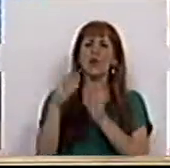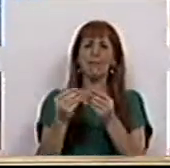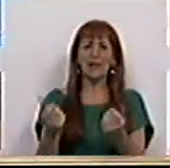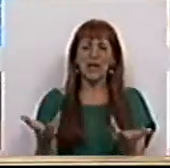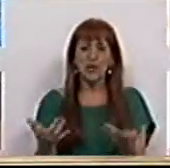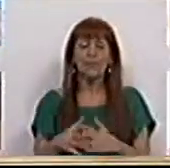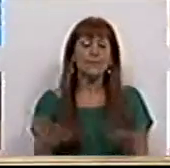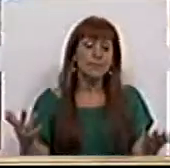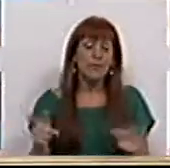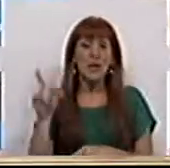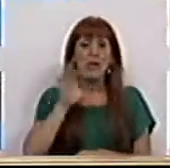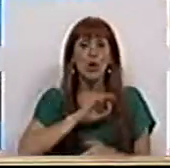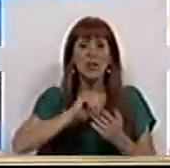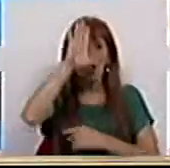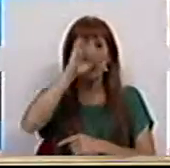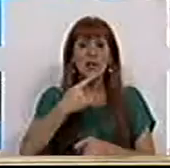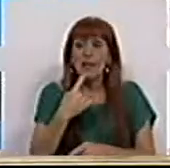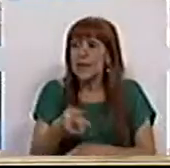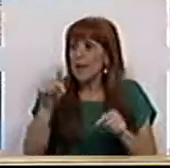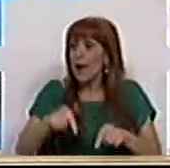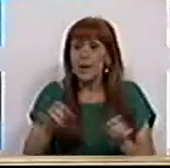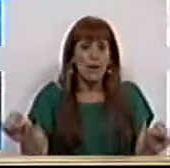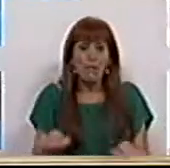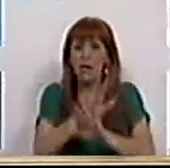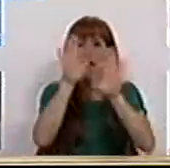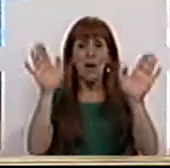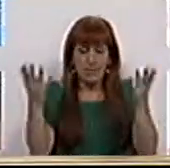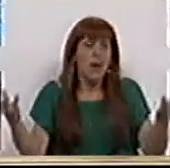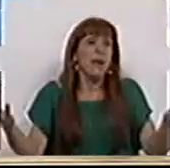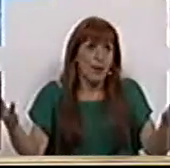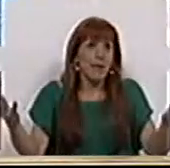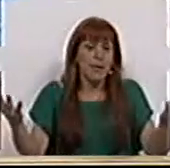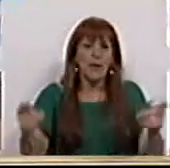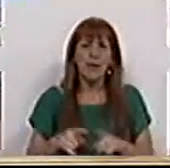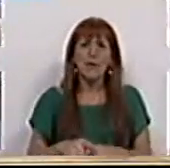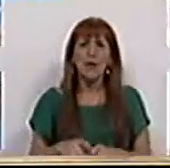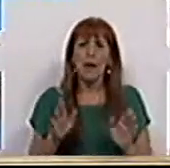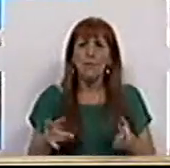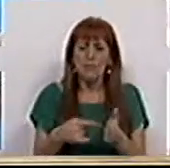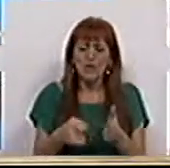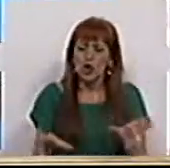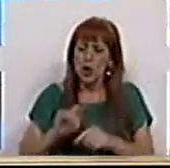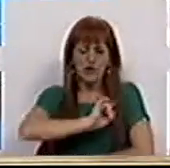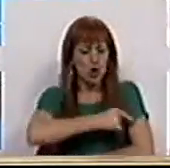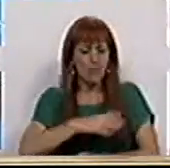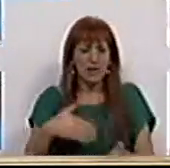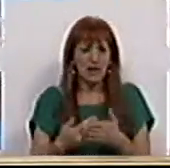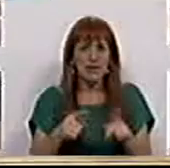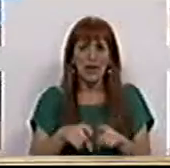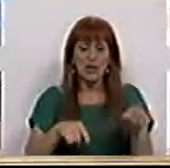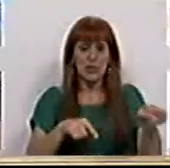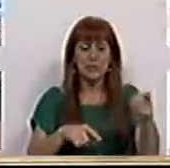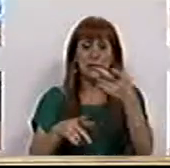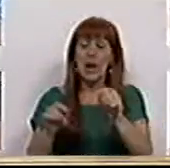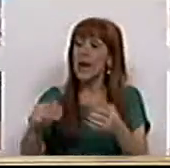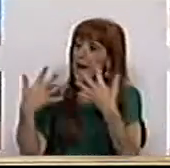matérias. Aliás, foi o Sr. Secretário de Estado que o disse aqui claramente, não é? São precisas novas competências para as CIM,